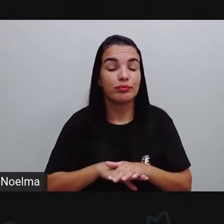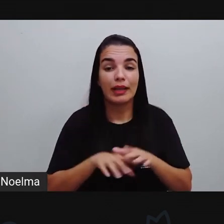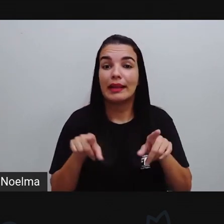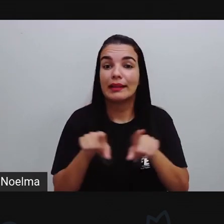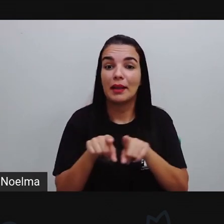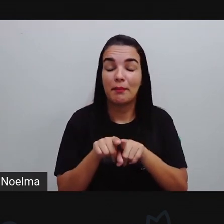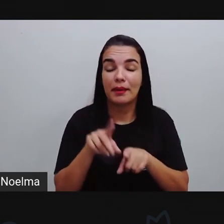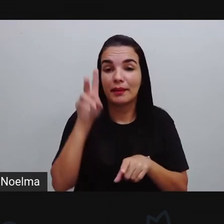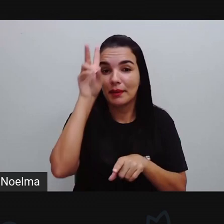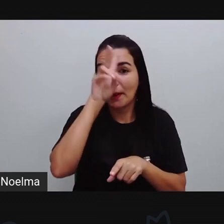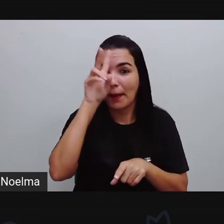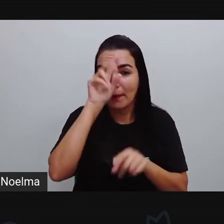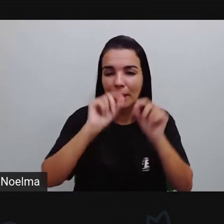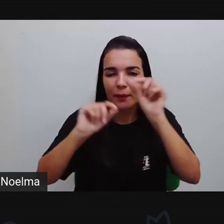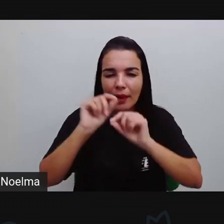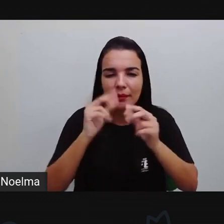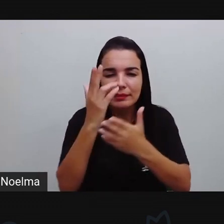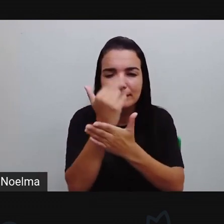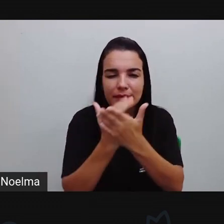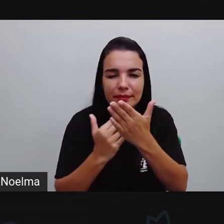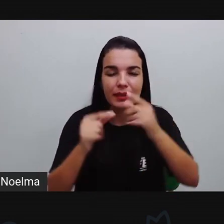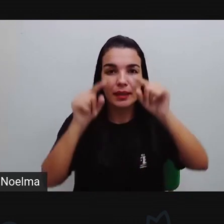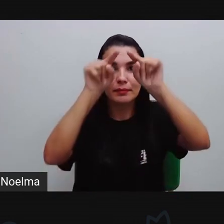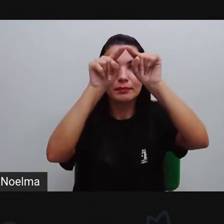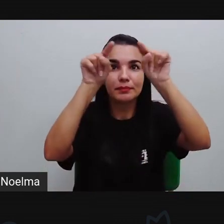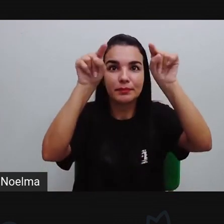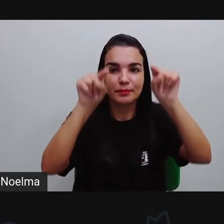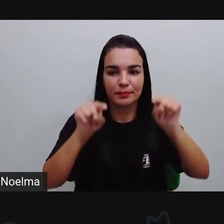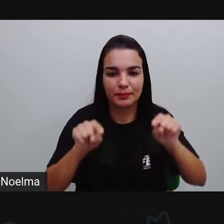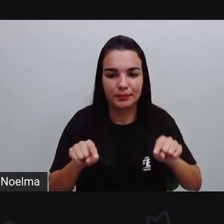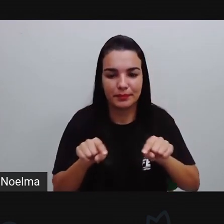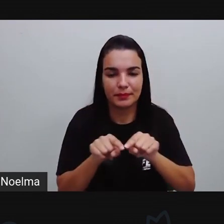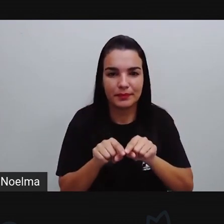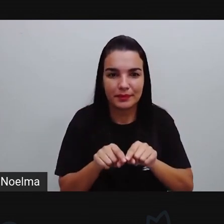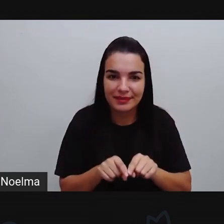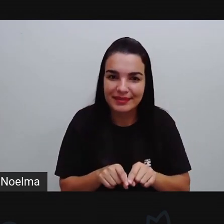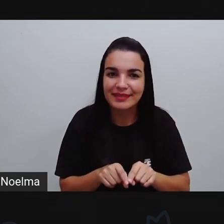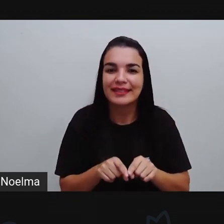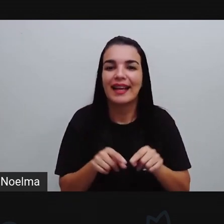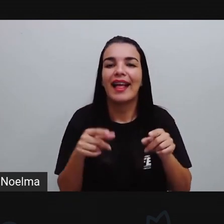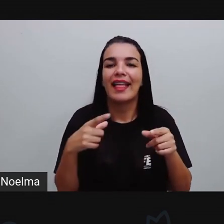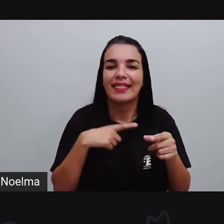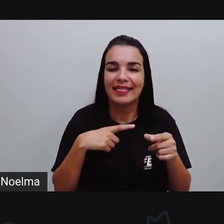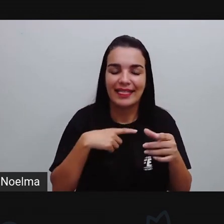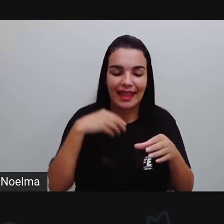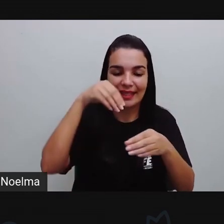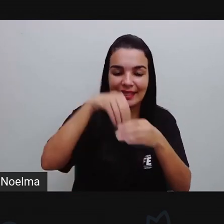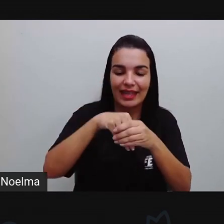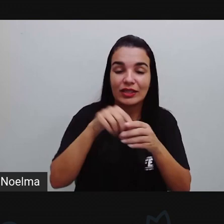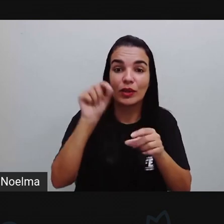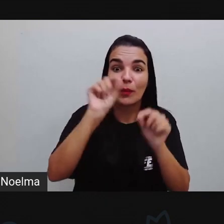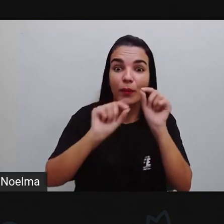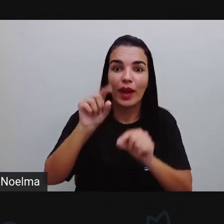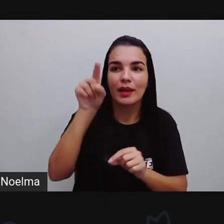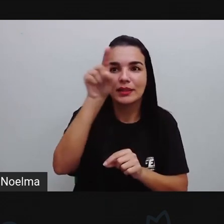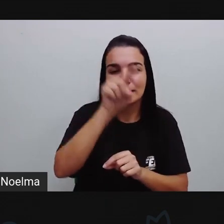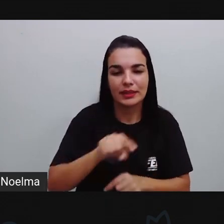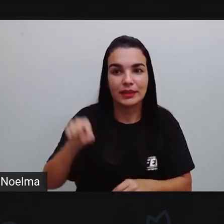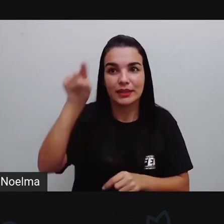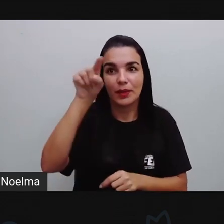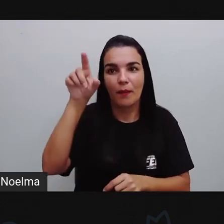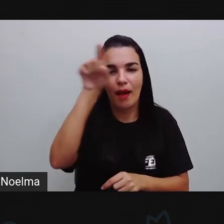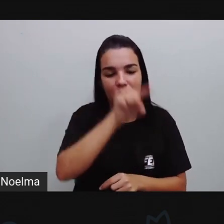essa forma geométrica, é retangular, e dentro dele nós temos aqui os círculos.